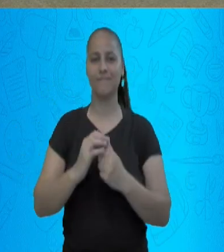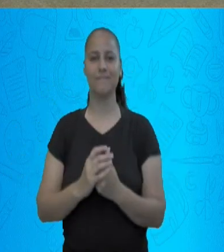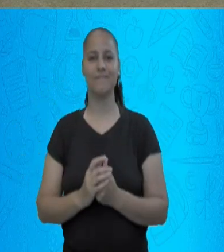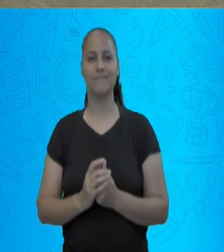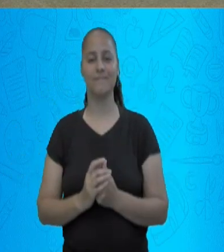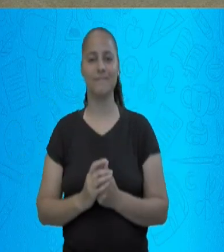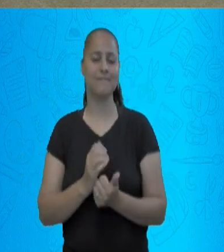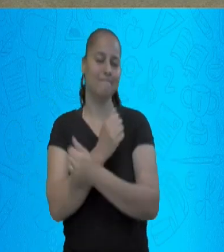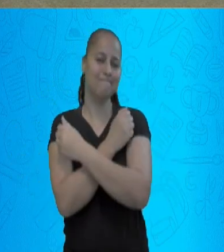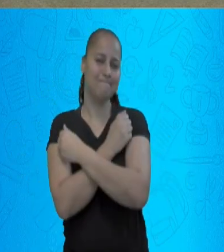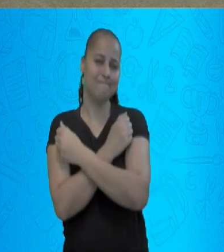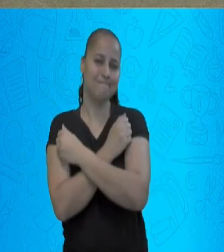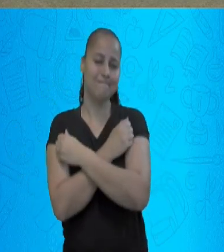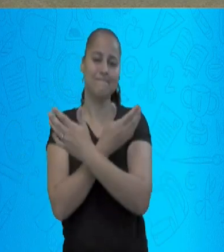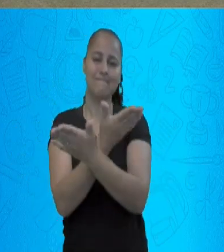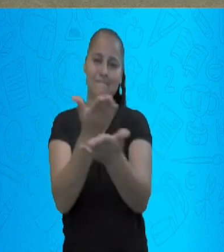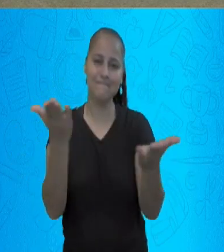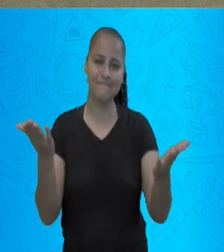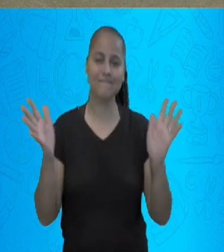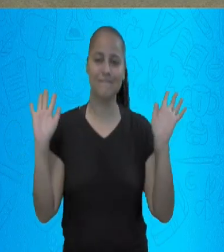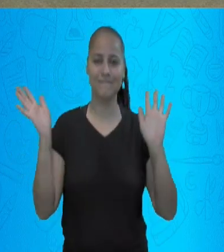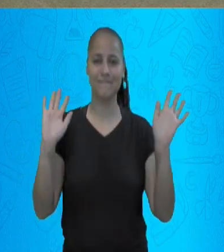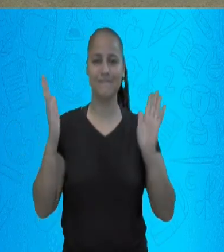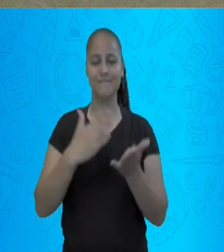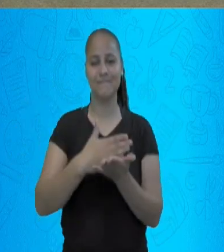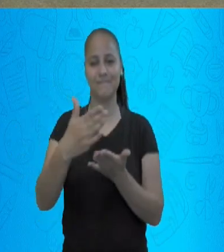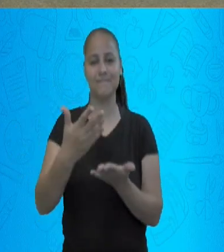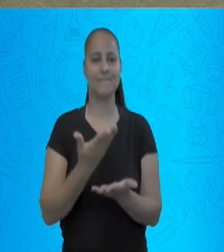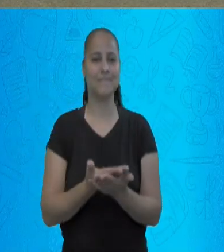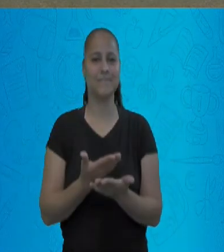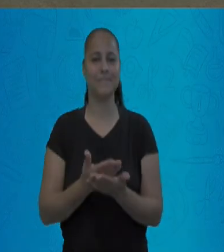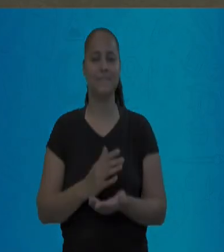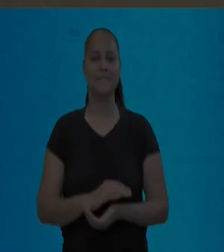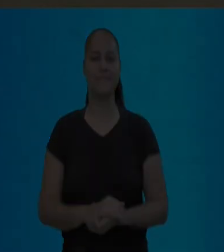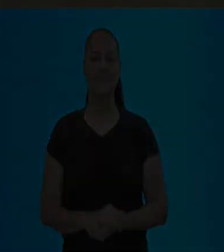tela. Um abraço para todos e até a próxima aula!